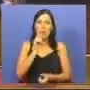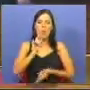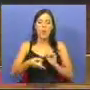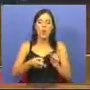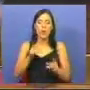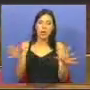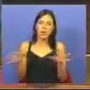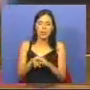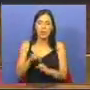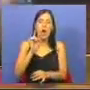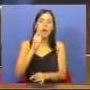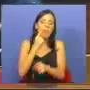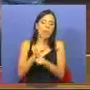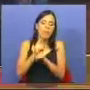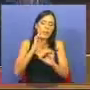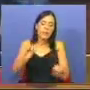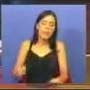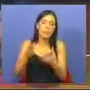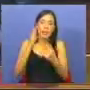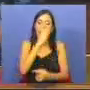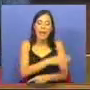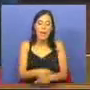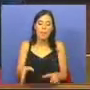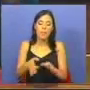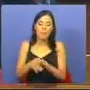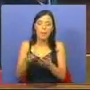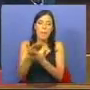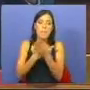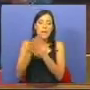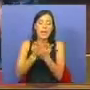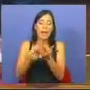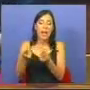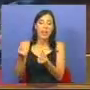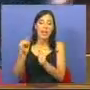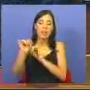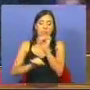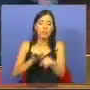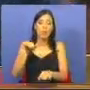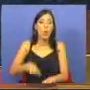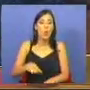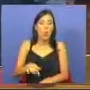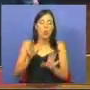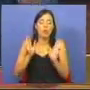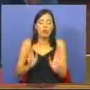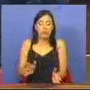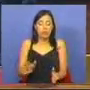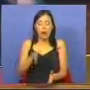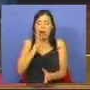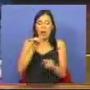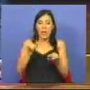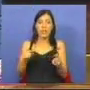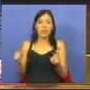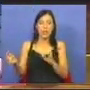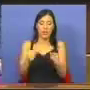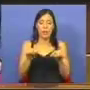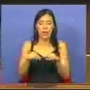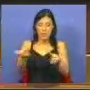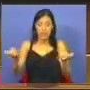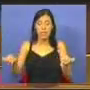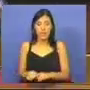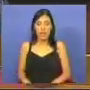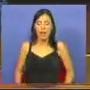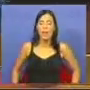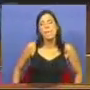coração do neoliberalismo aplicado ao Deus, mercado dos capitais, que já aqui foi incensado neste debate e nesta sala.